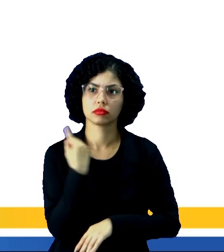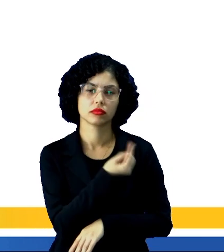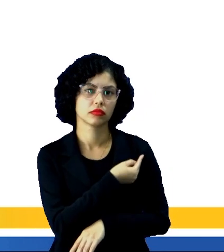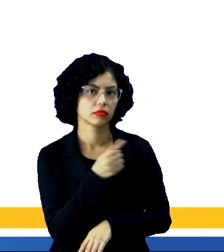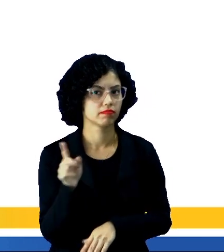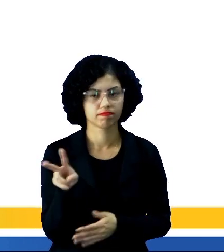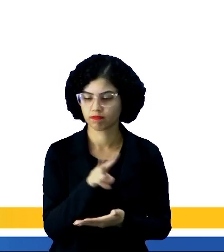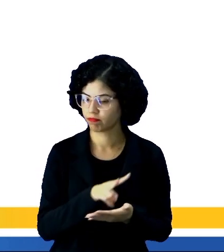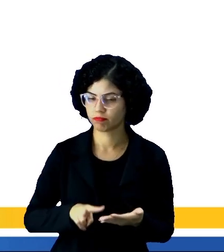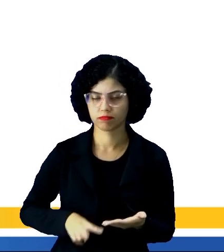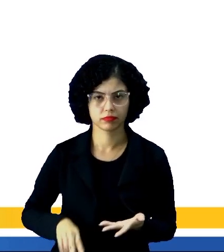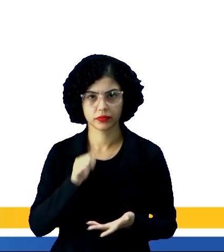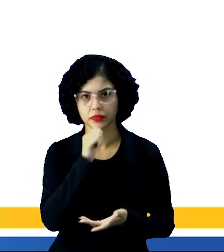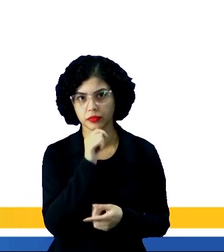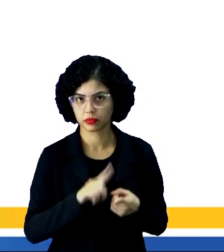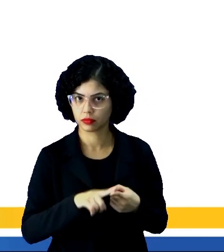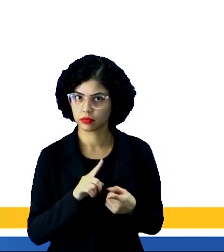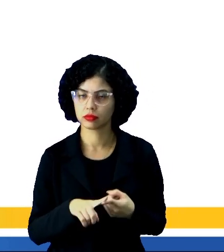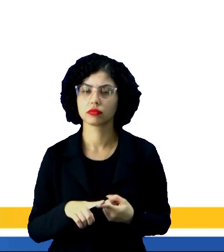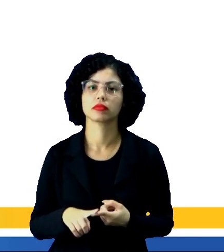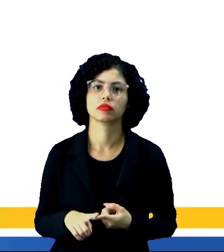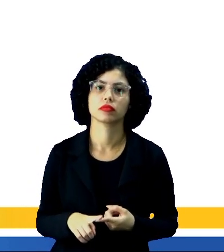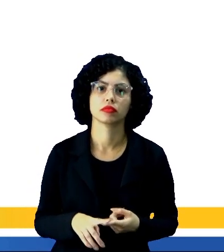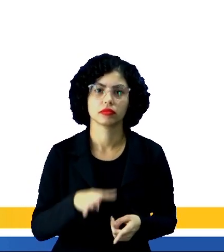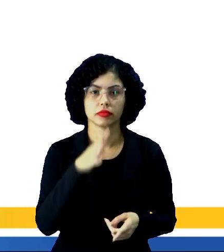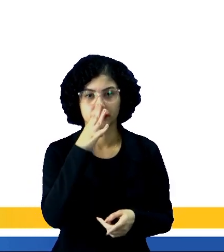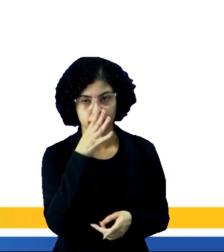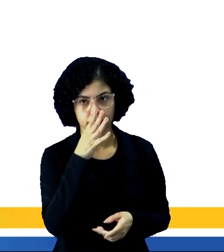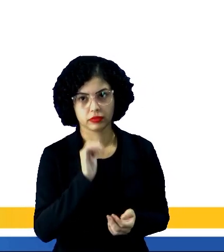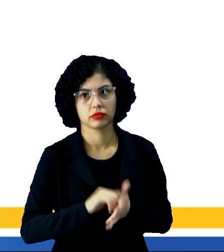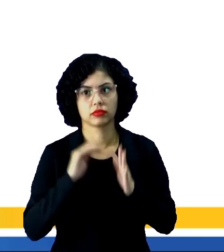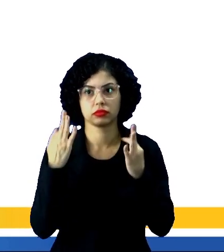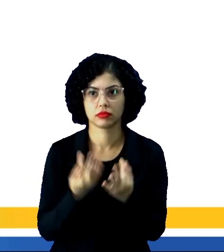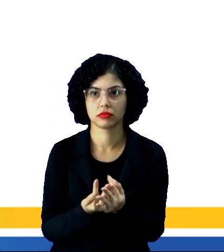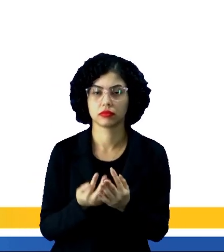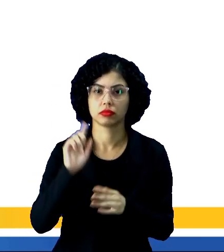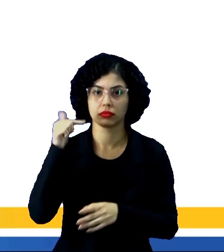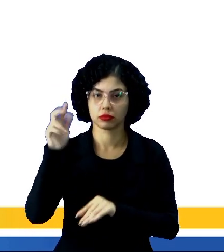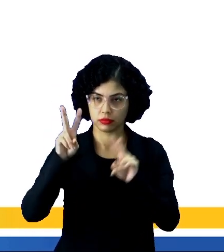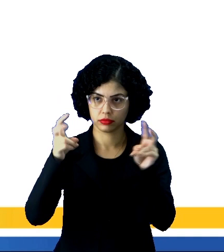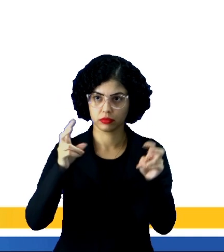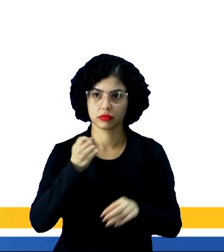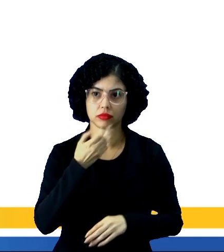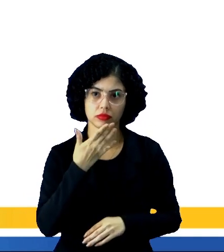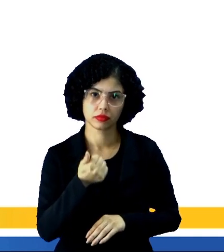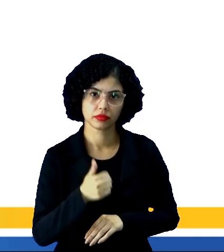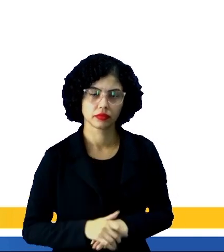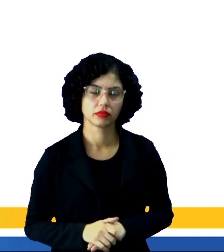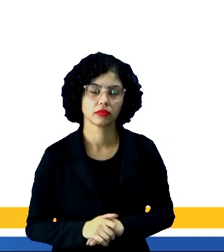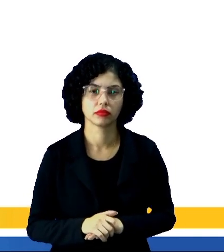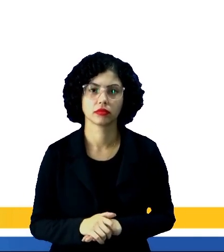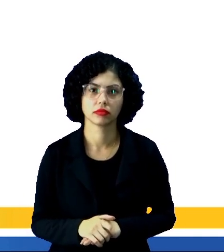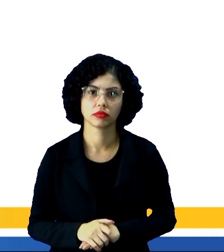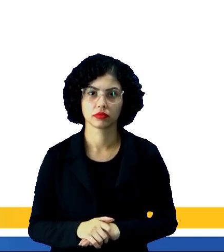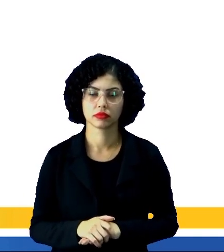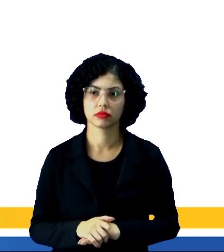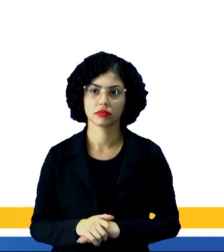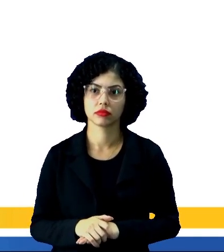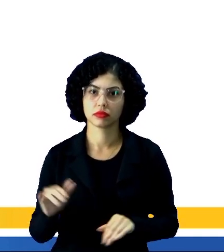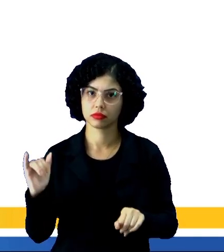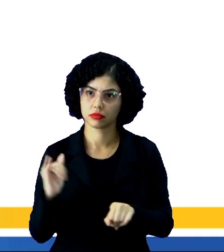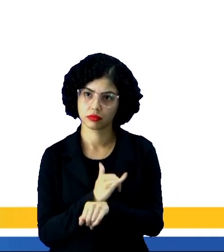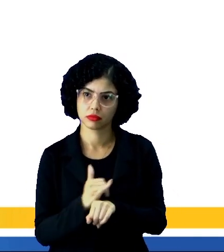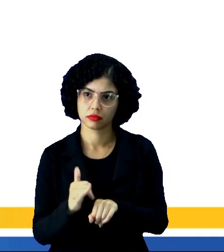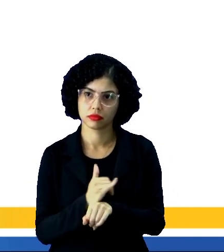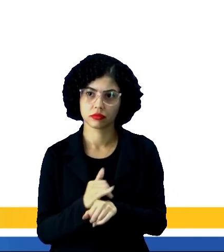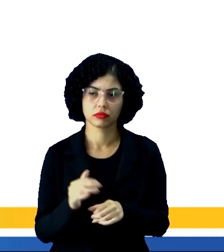não lemos uma notícia porque nós não nos familiarizamos com aquele tipo de assunto, tá bom? Isso não pode ocorrer. Uma